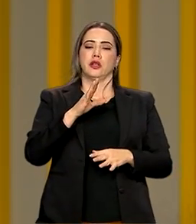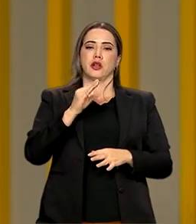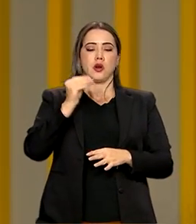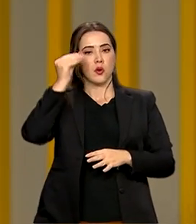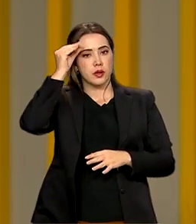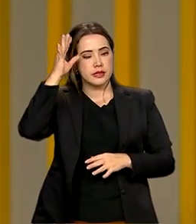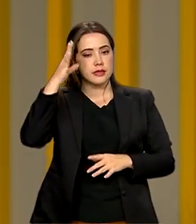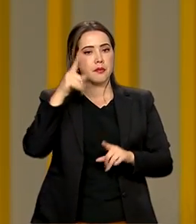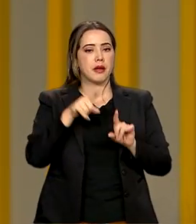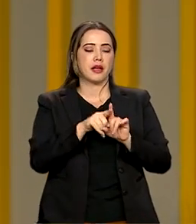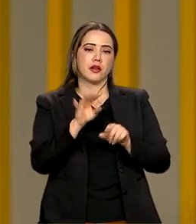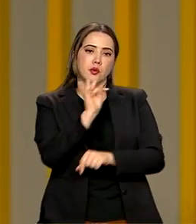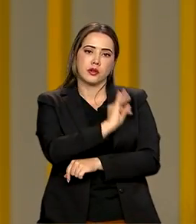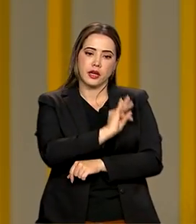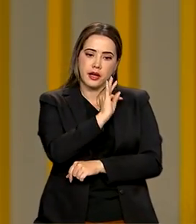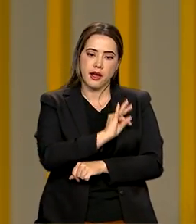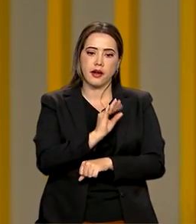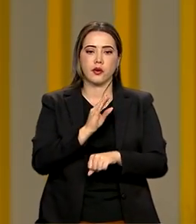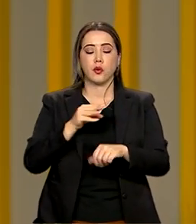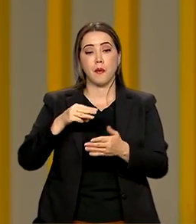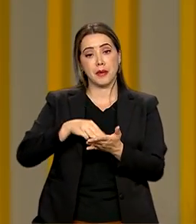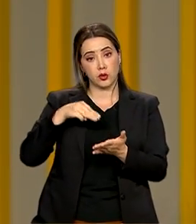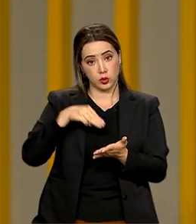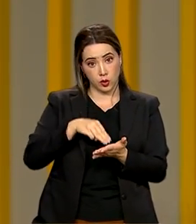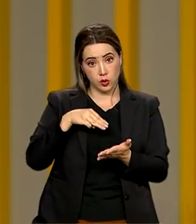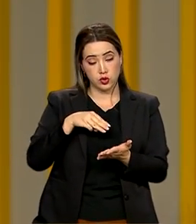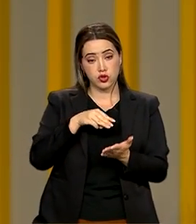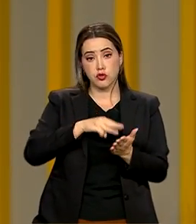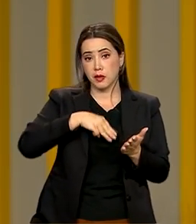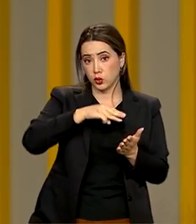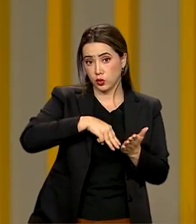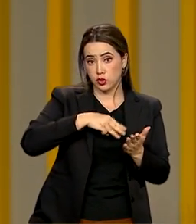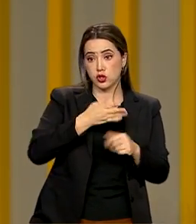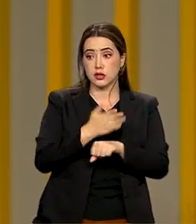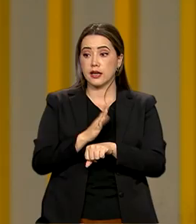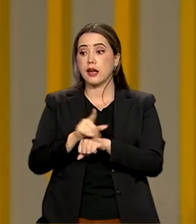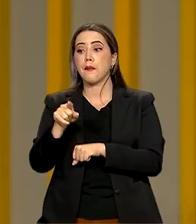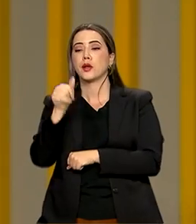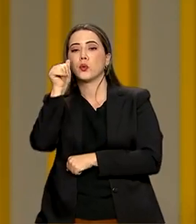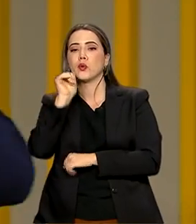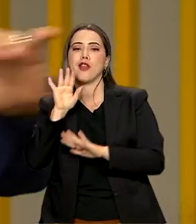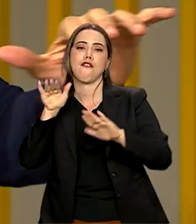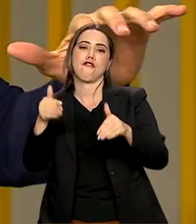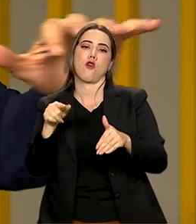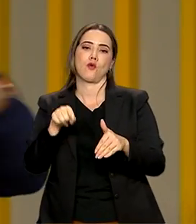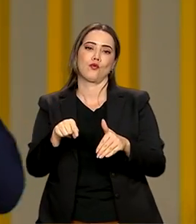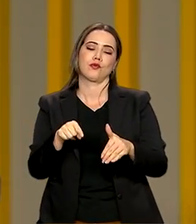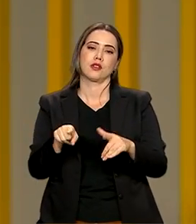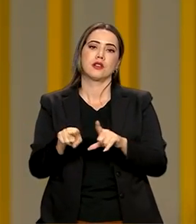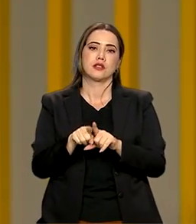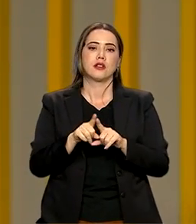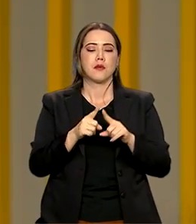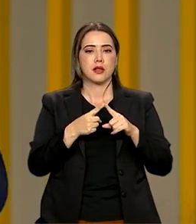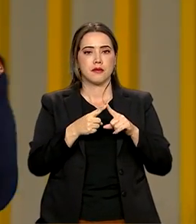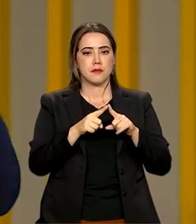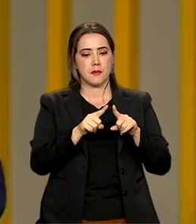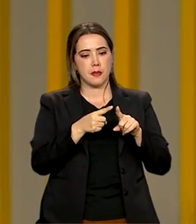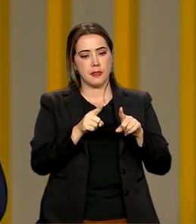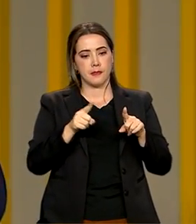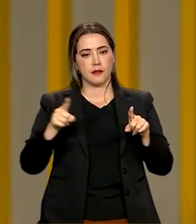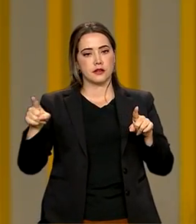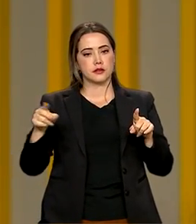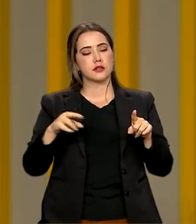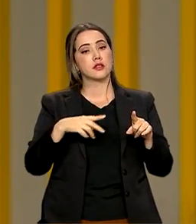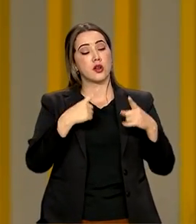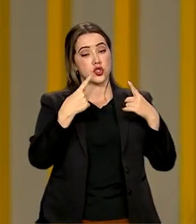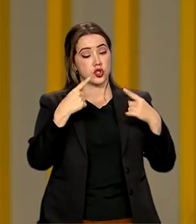metodologia de treinamento de mulheres e não de homens. E uma constância. Os resultados,